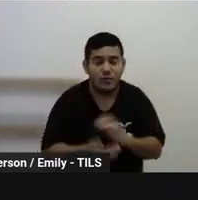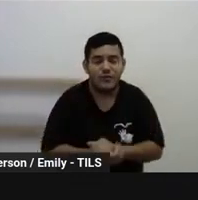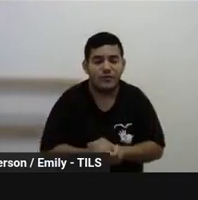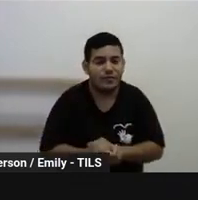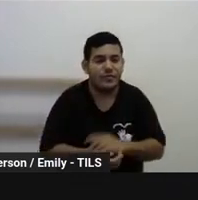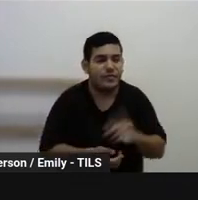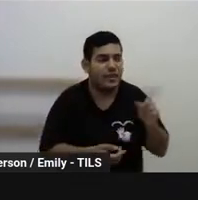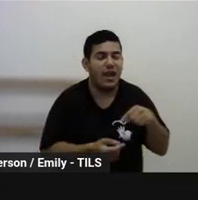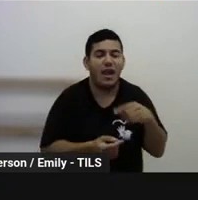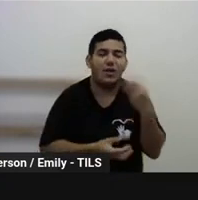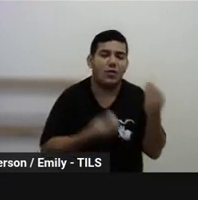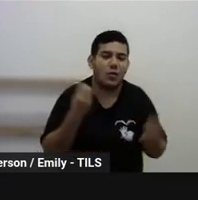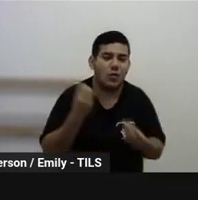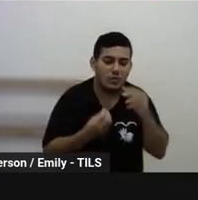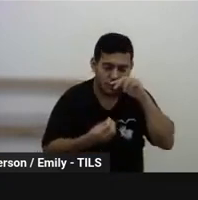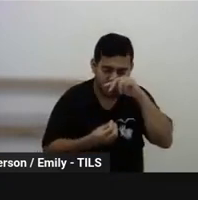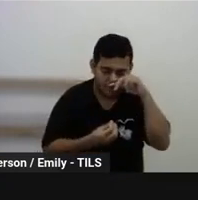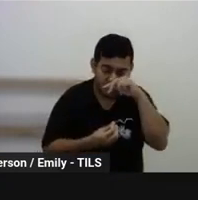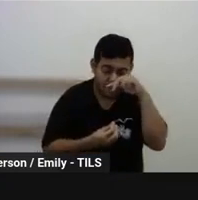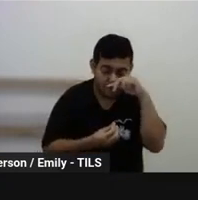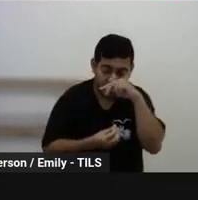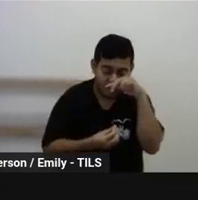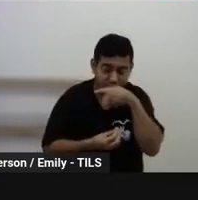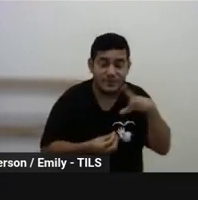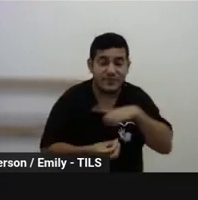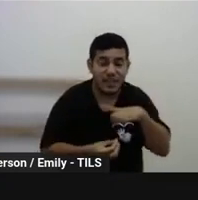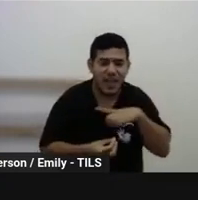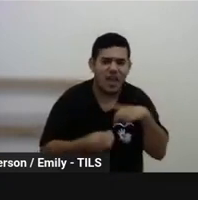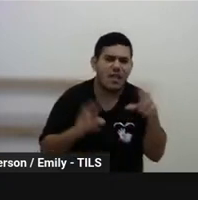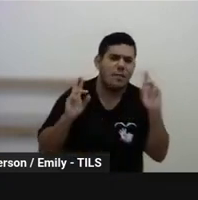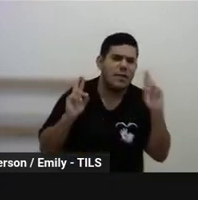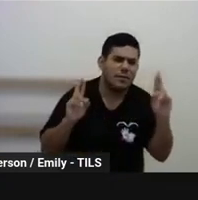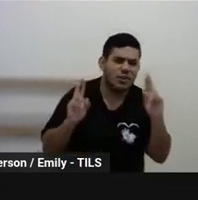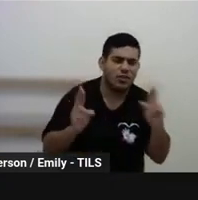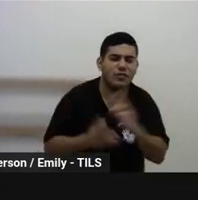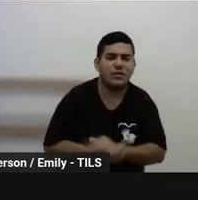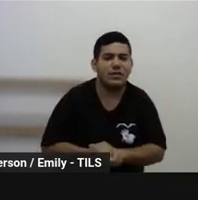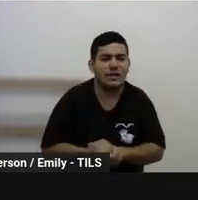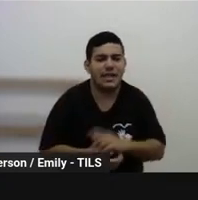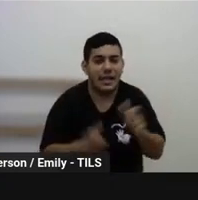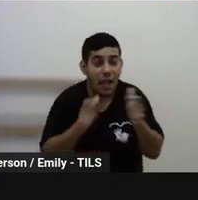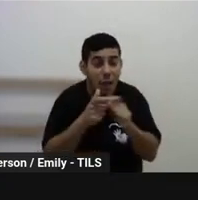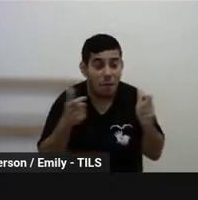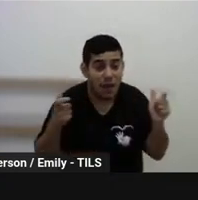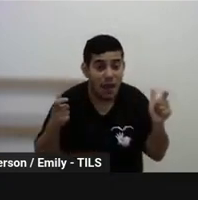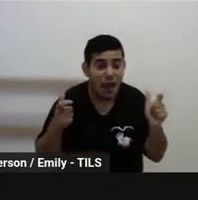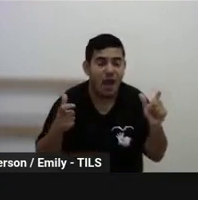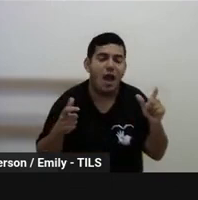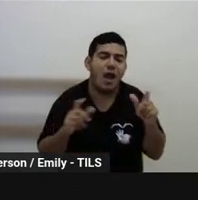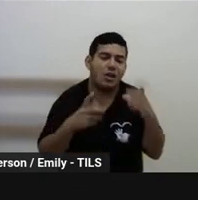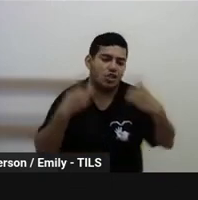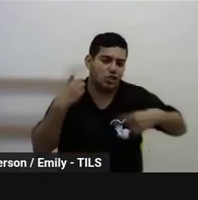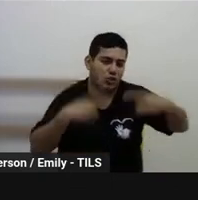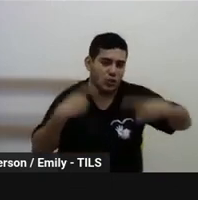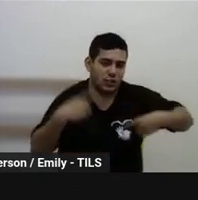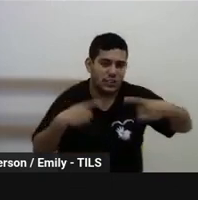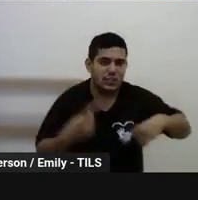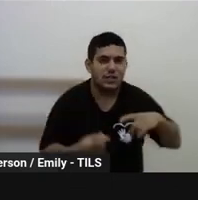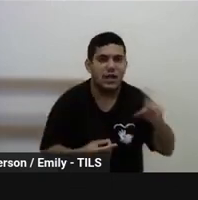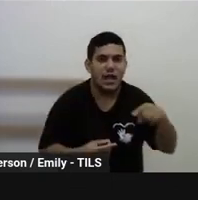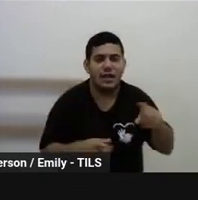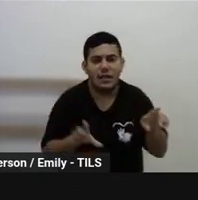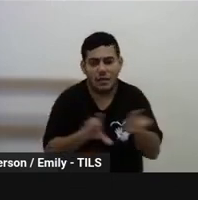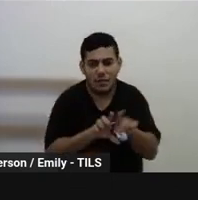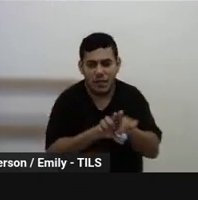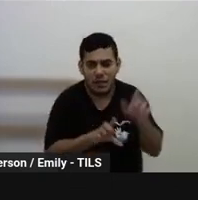a gente tem essa perspectiva, né, de ampliar essa discussão e ampliar as pessoas